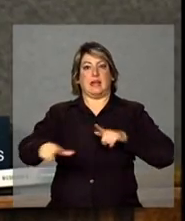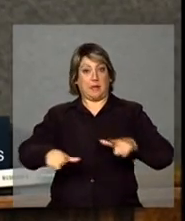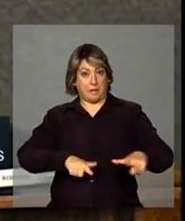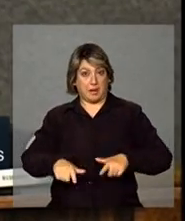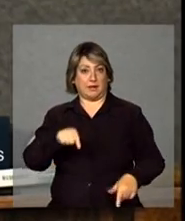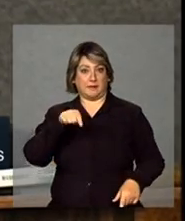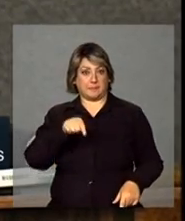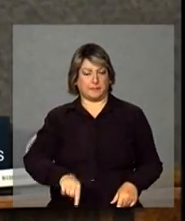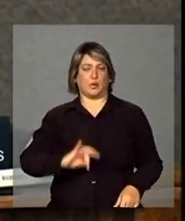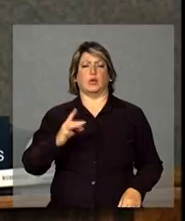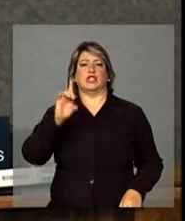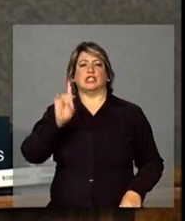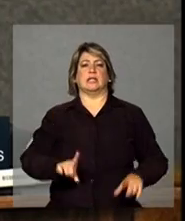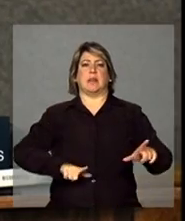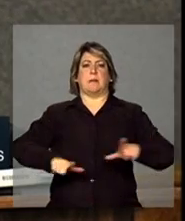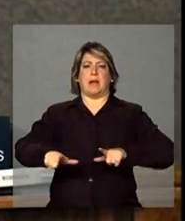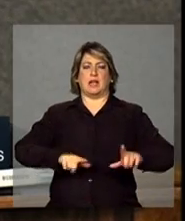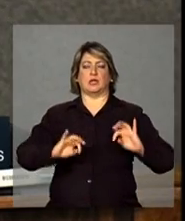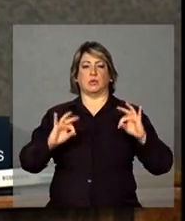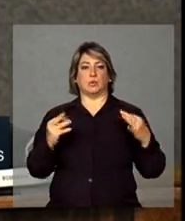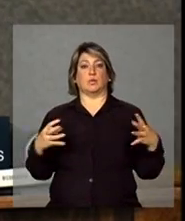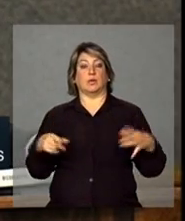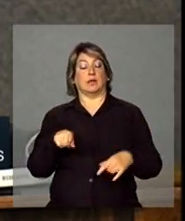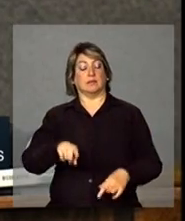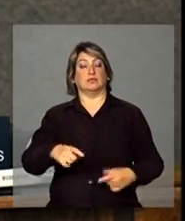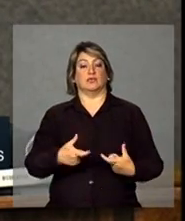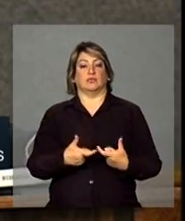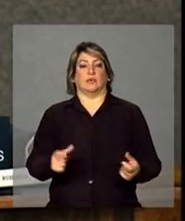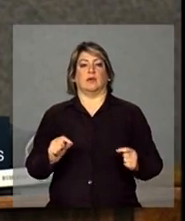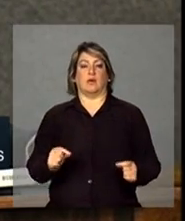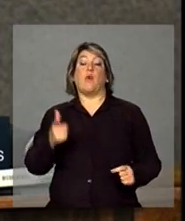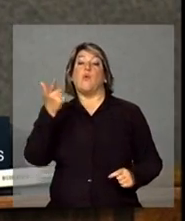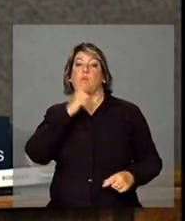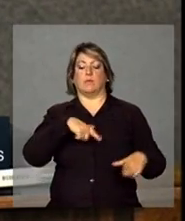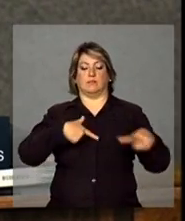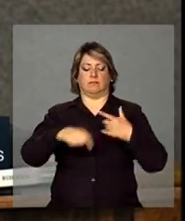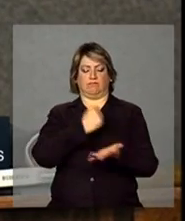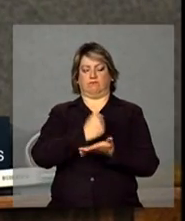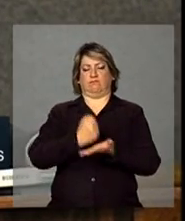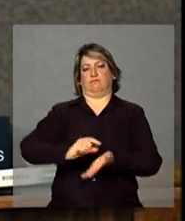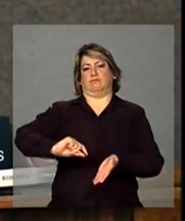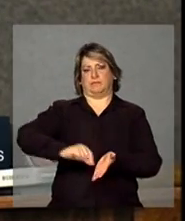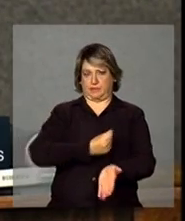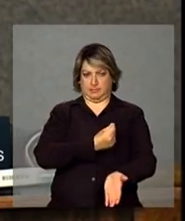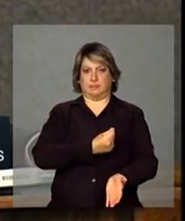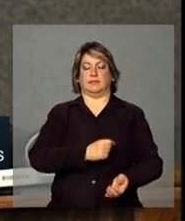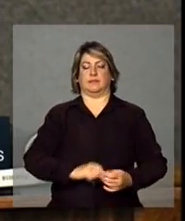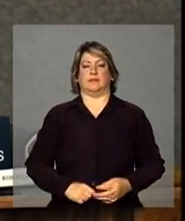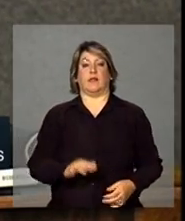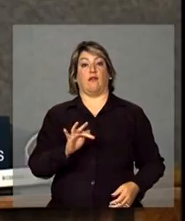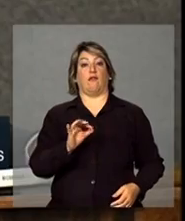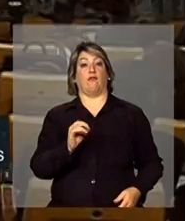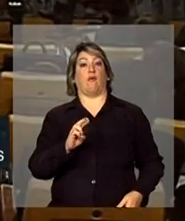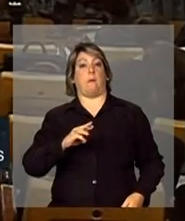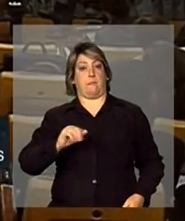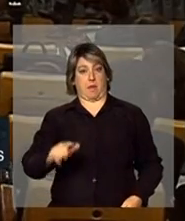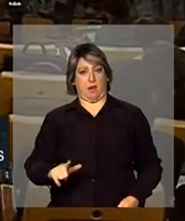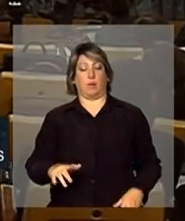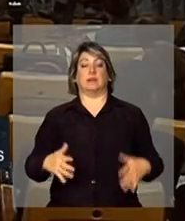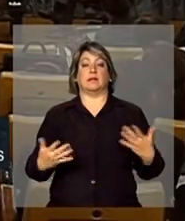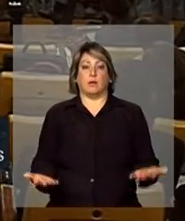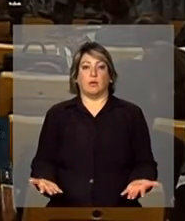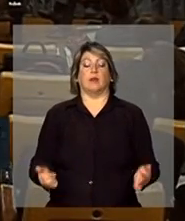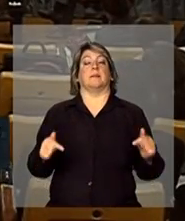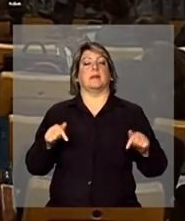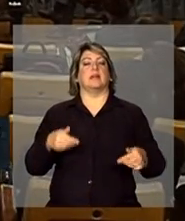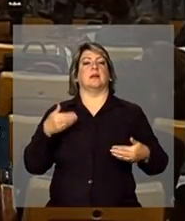milagre da multiplicação da nova classe média é a ascensão à carteira de trabalho. Acho que, nesse processo, então, isso é o que eu